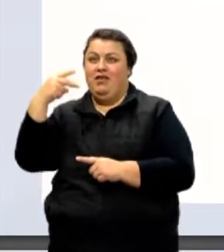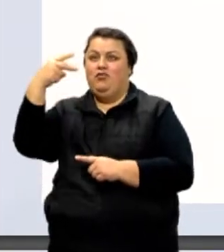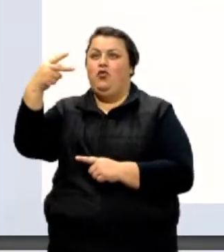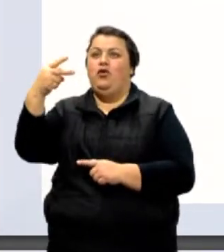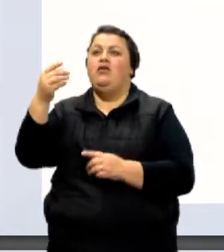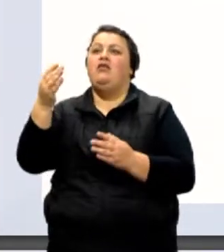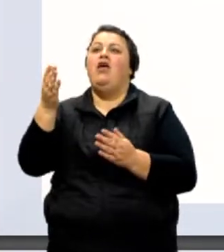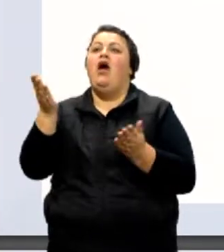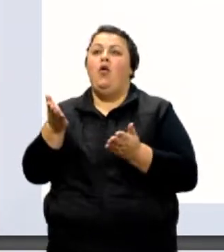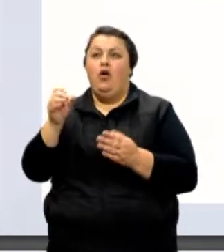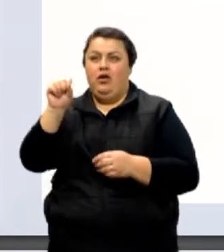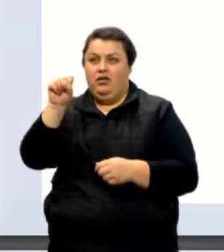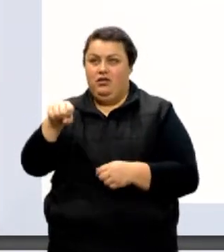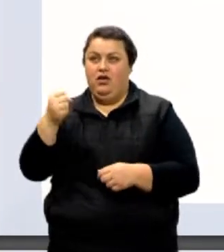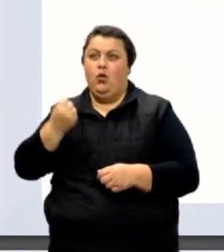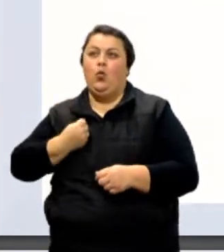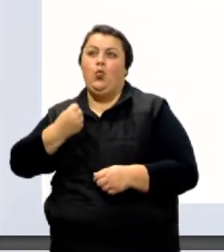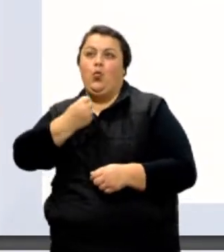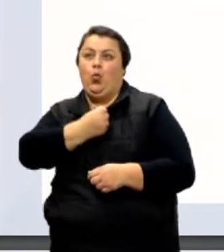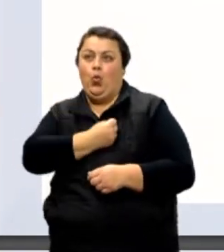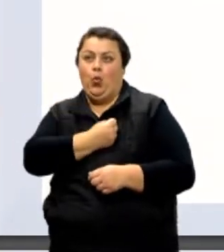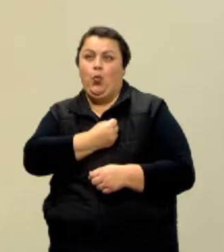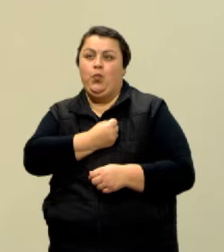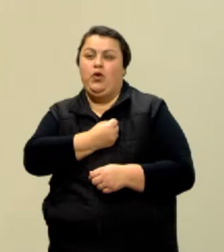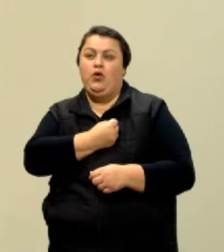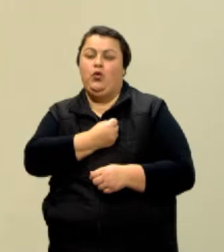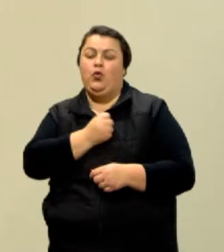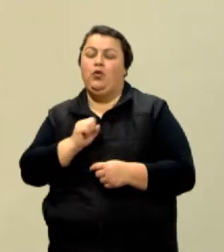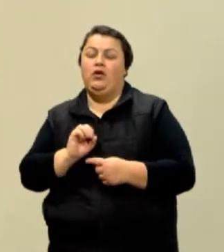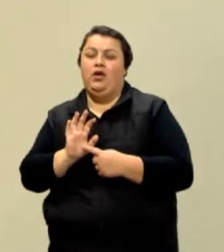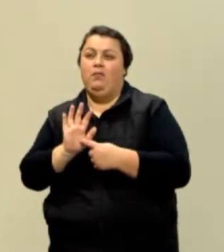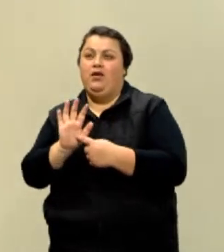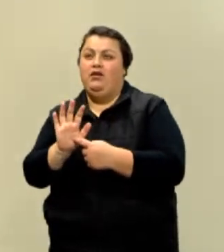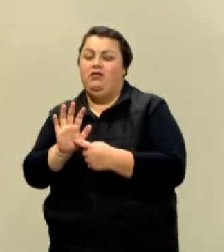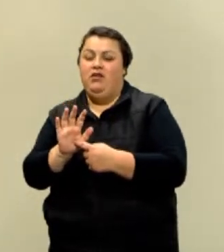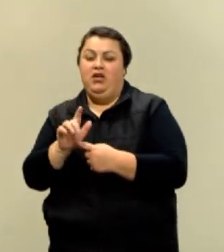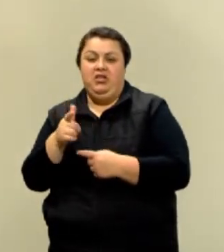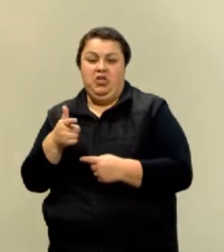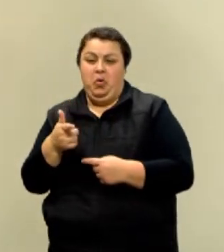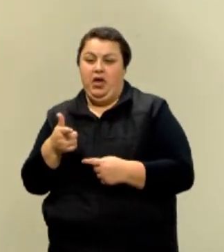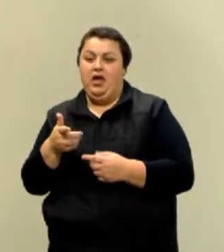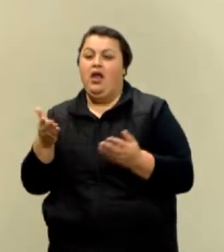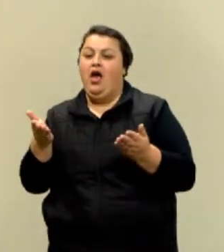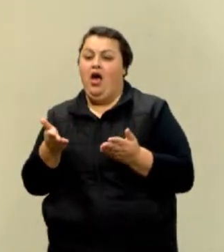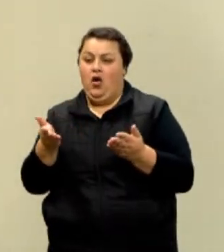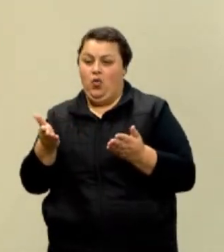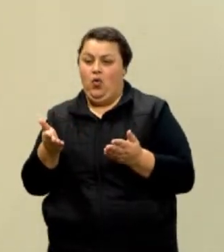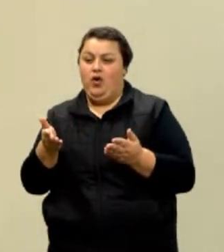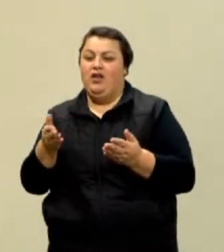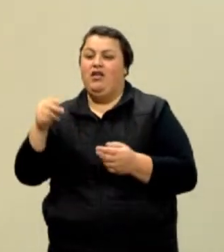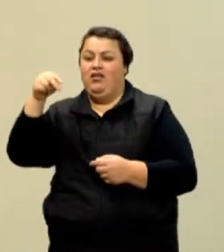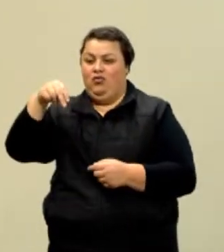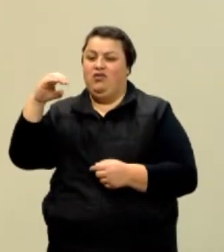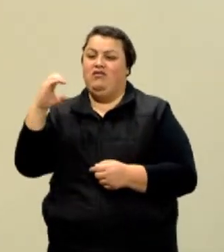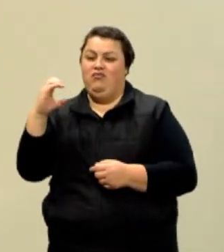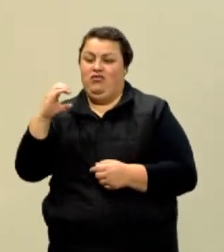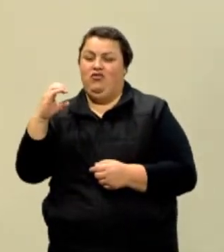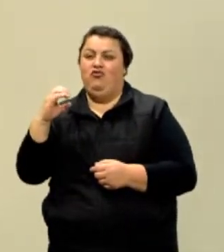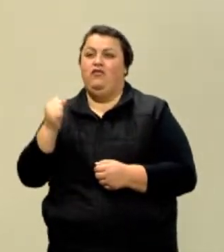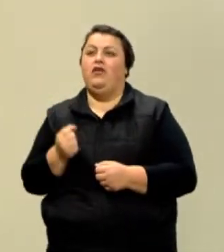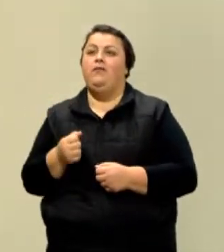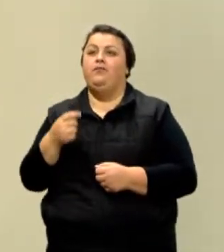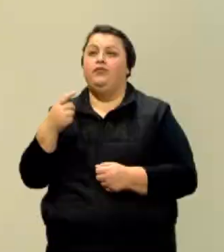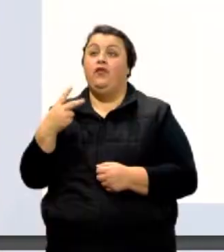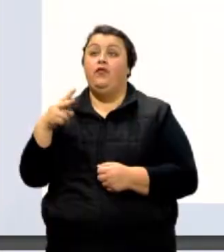científica. Um número que inicialmente parecia não ter nada a ver com notação científica, agora está na forma de notação científica. Vamos